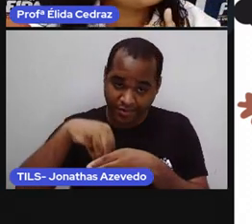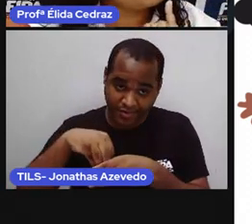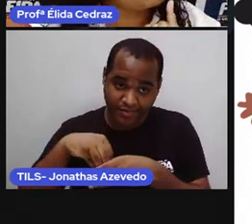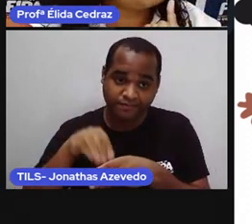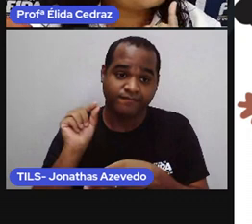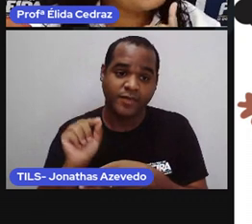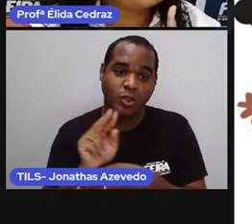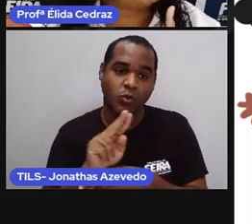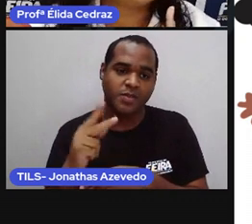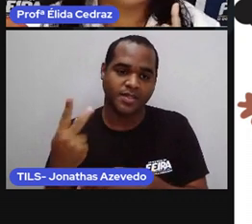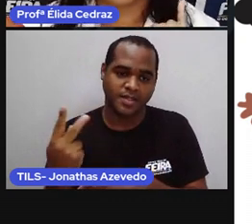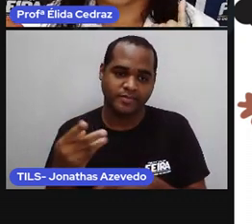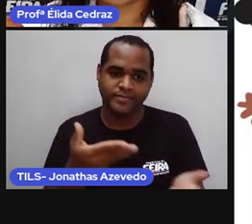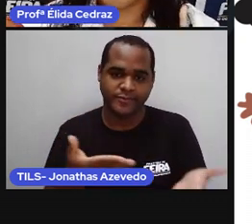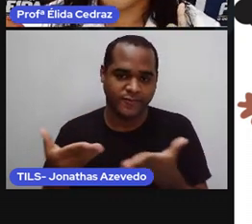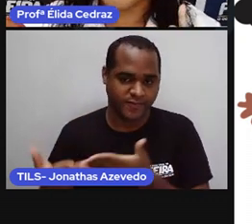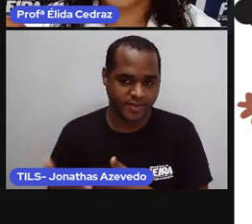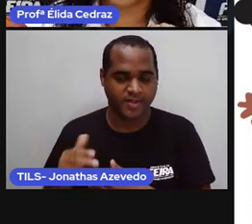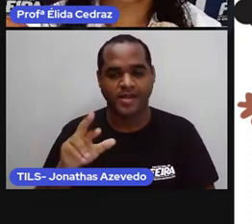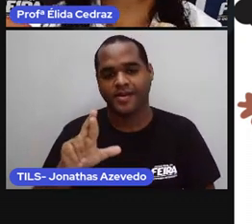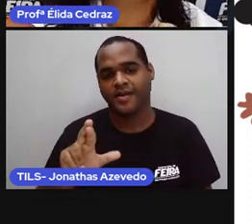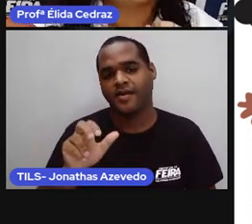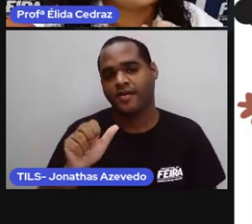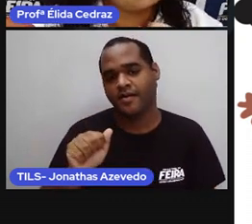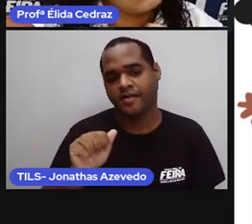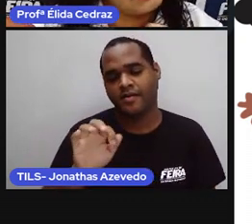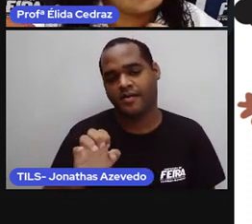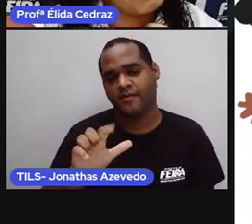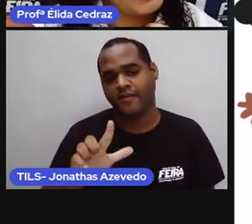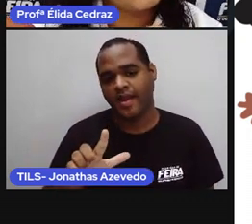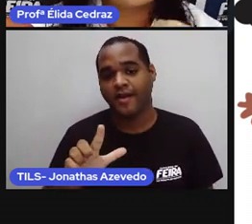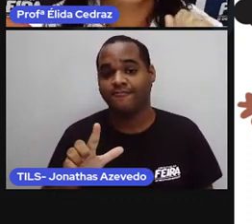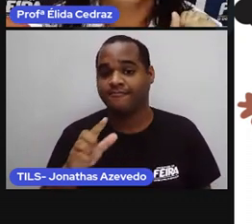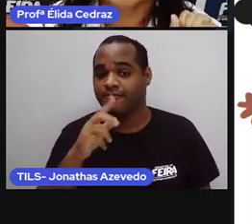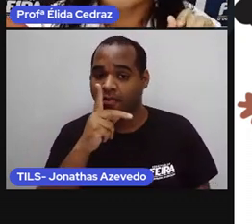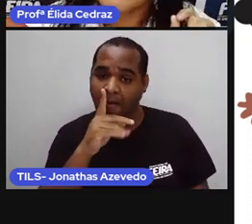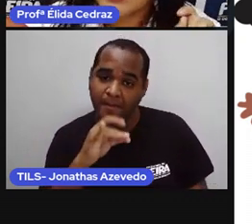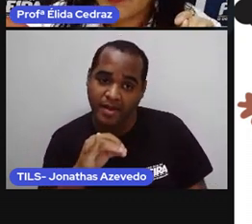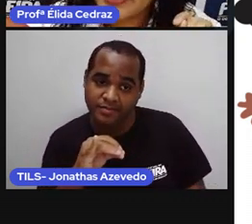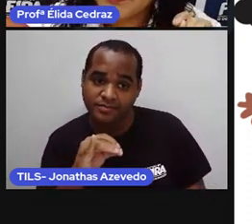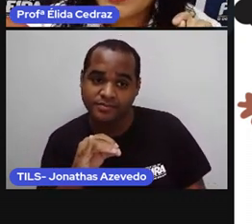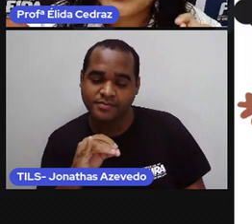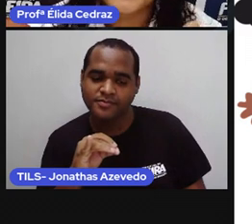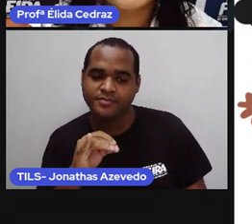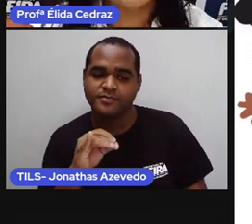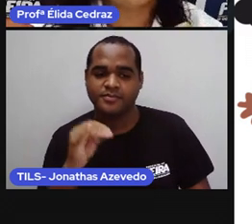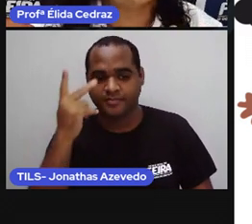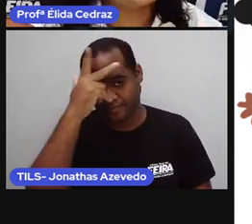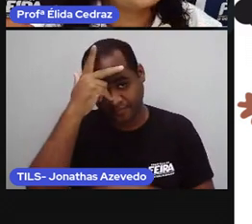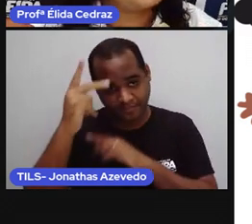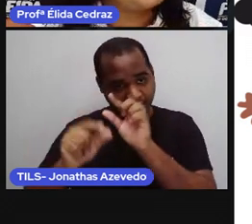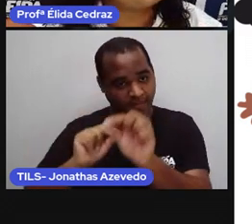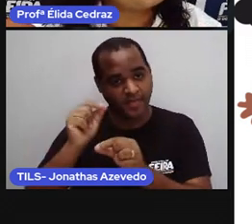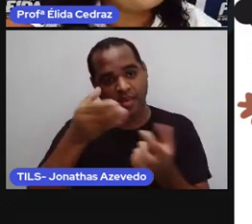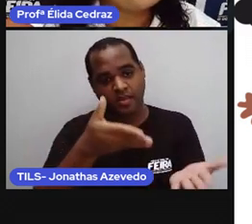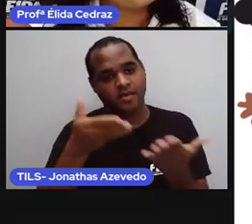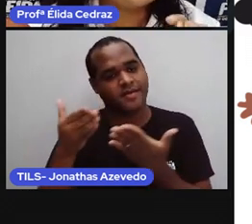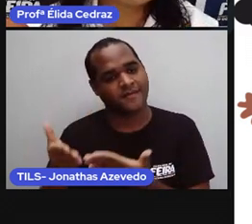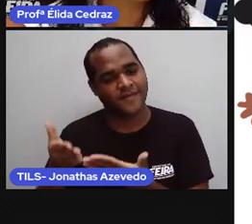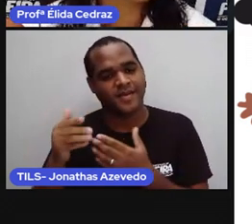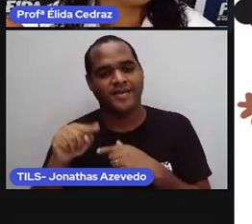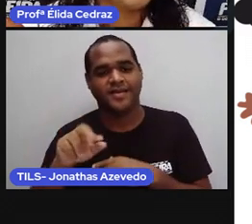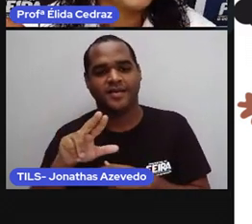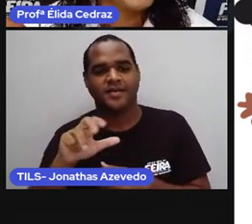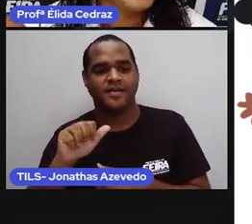nome do convidado Rafael e os seus pais que são as pessoas que vão deixar Rafael